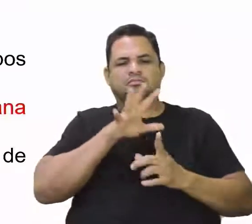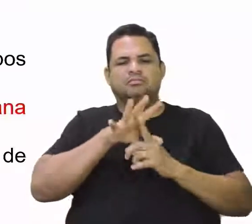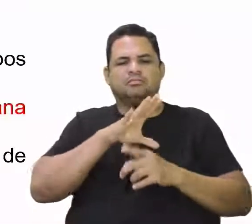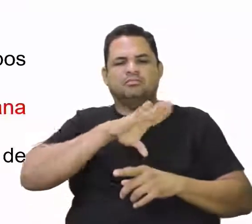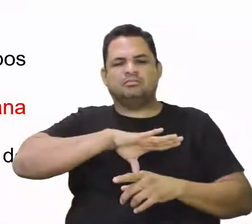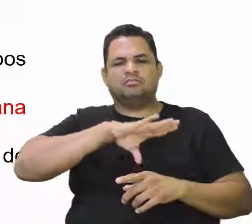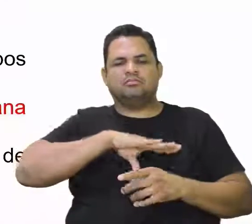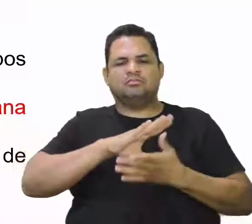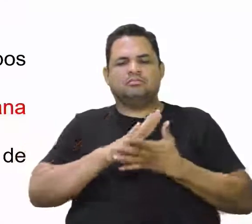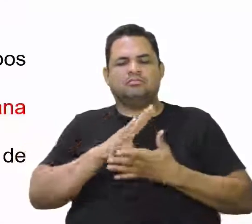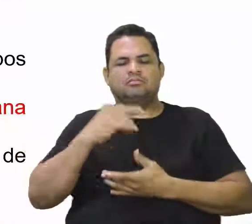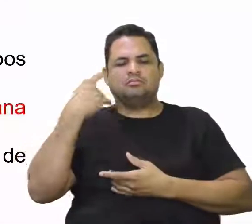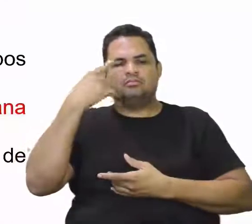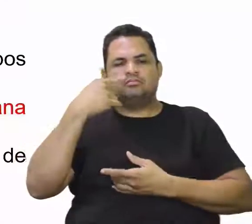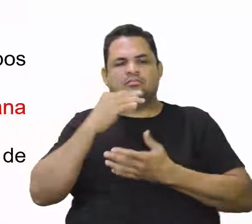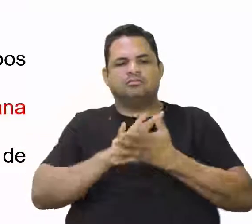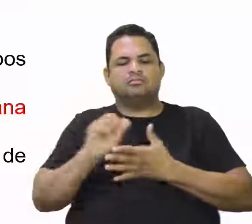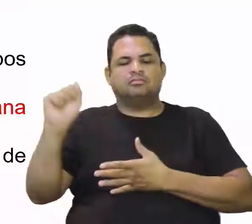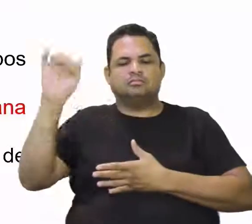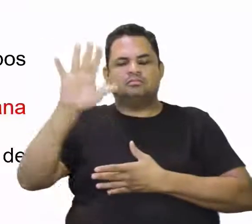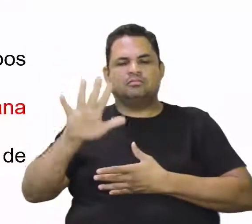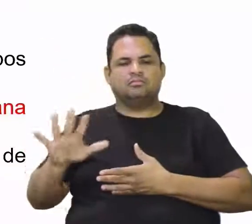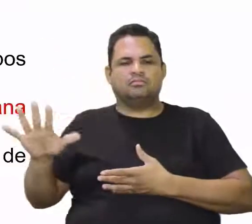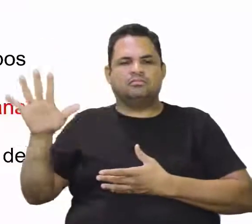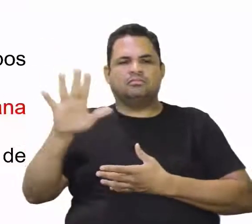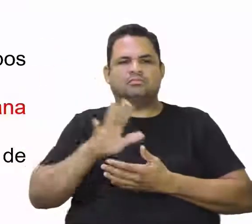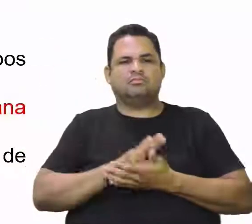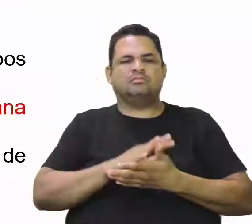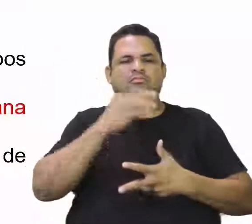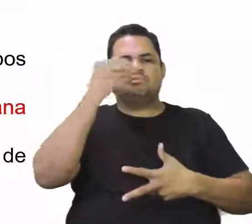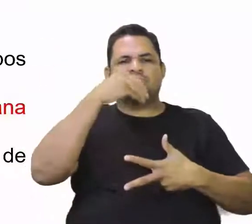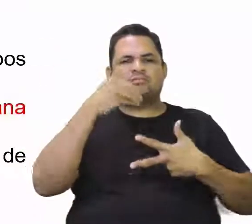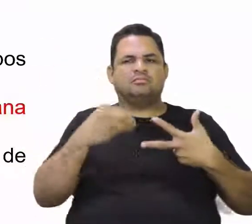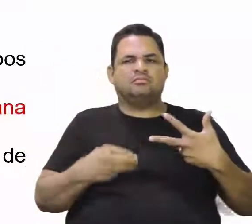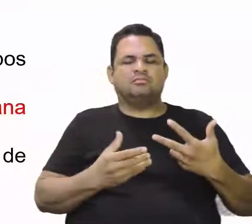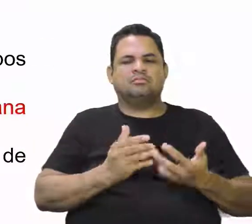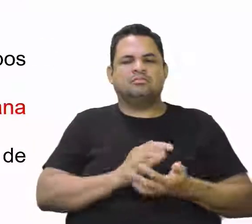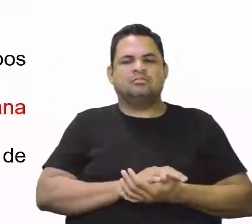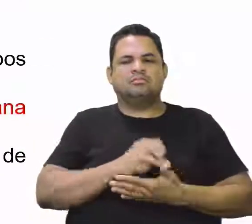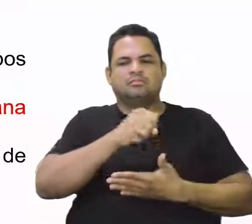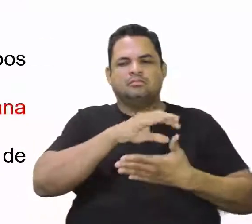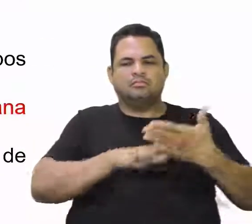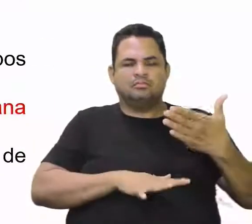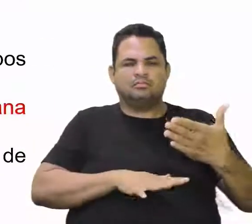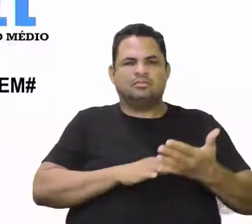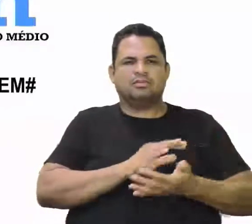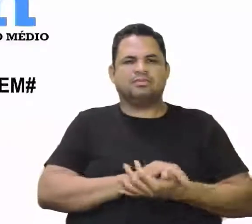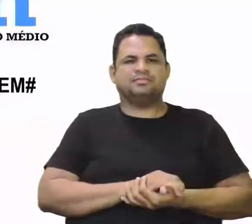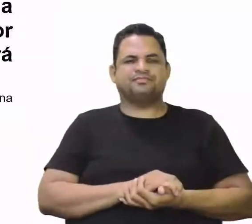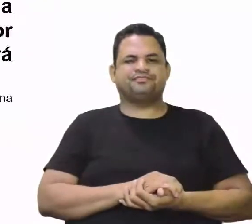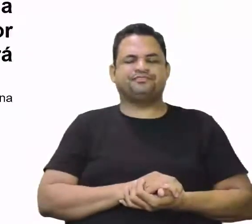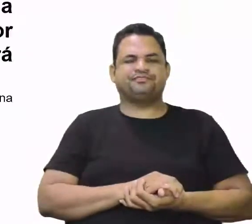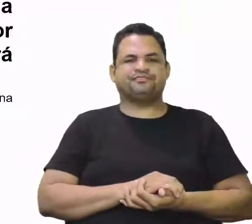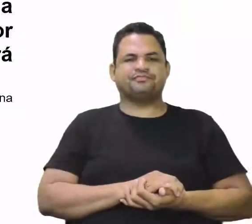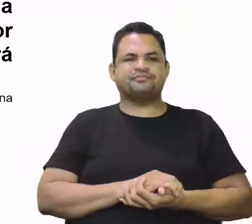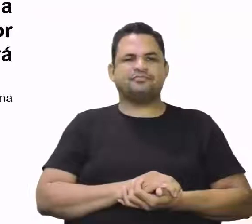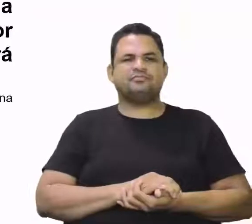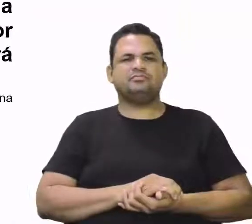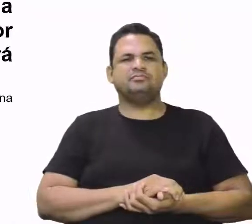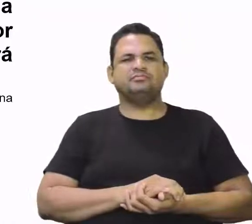casteliana na Ásia. E a do Enem? Vamos lá ver o que fala nessa questão do Enem. Fala o seguinte.